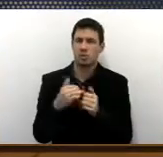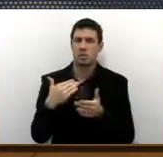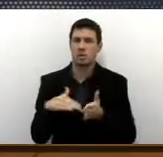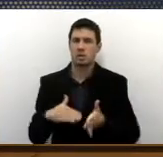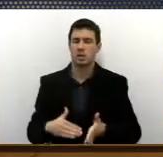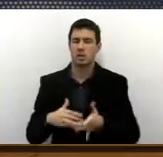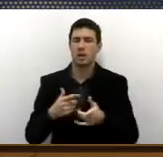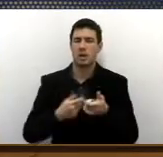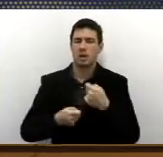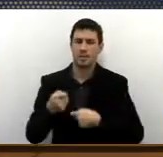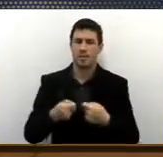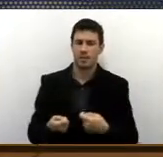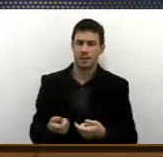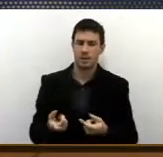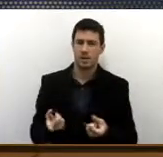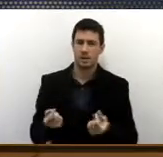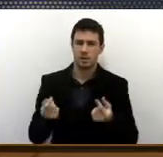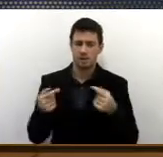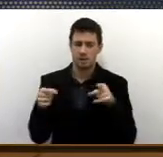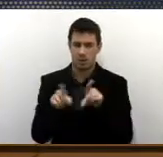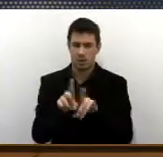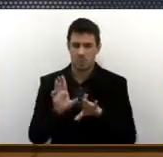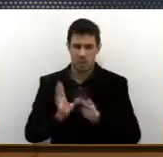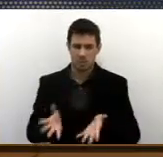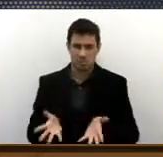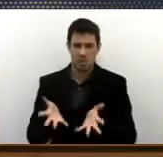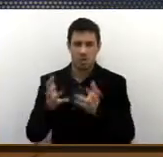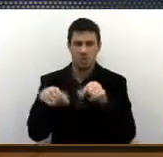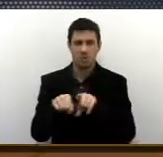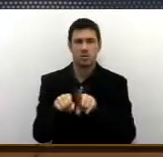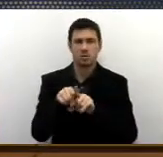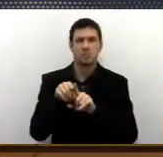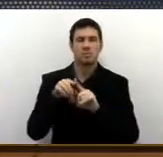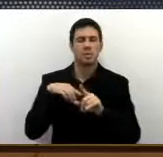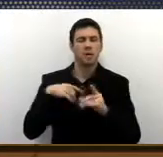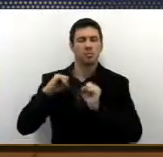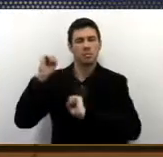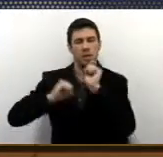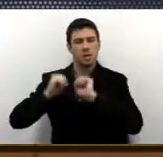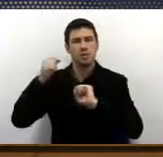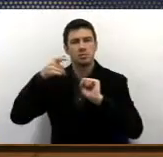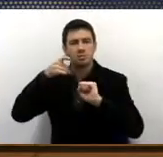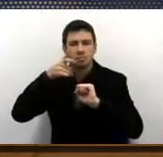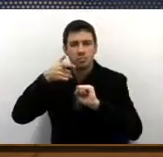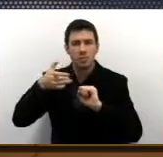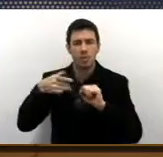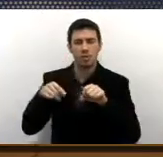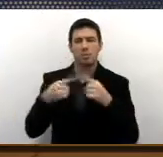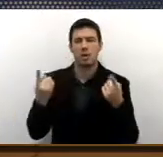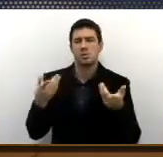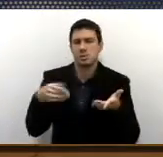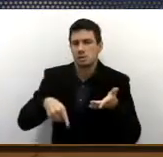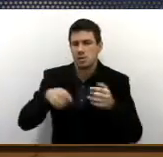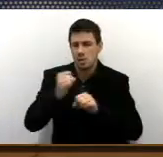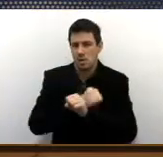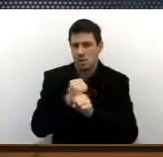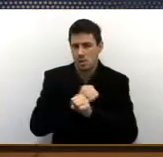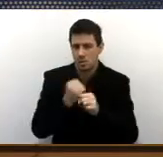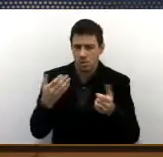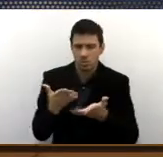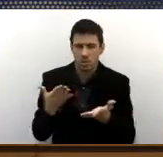Finanças também, de dar incentivos fiscais para empresas de call center. Só no, neste ano agora,